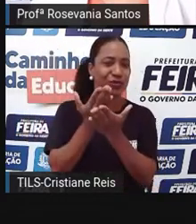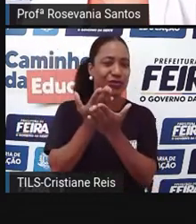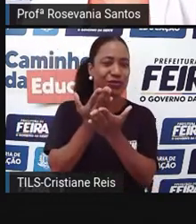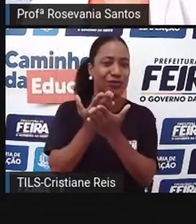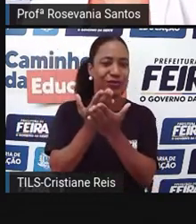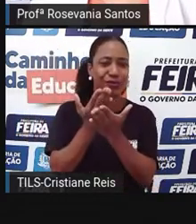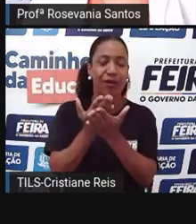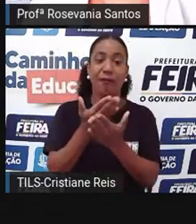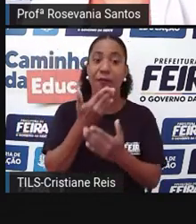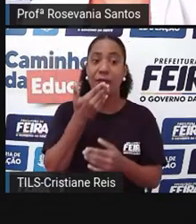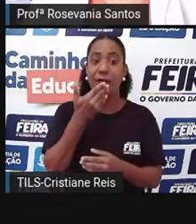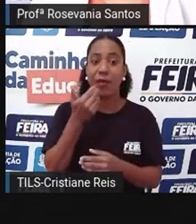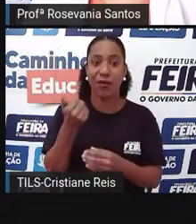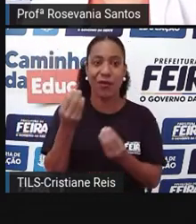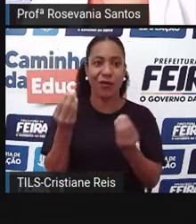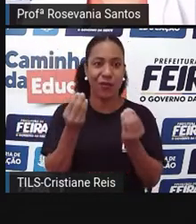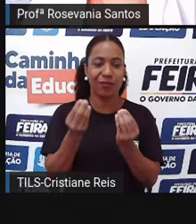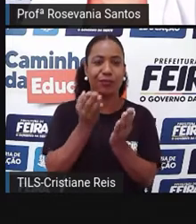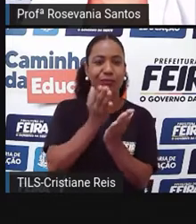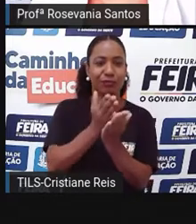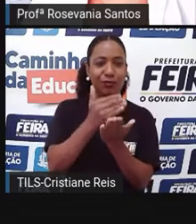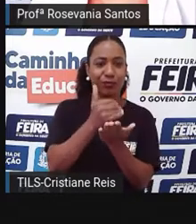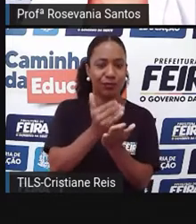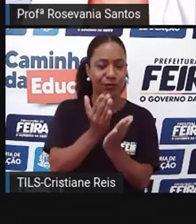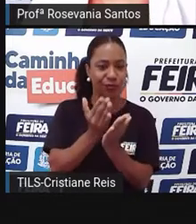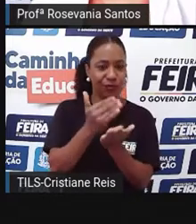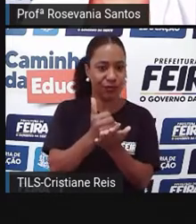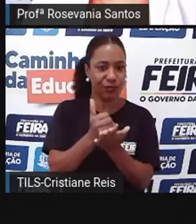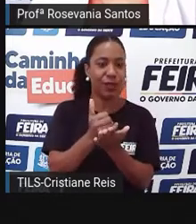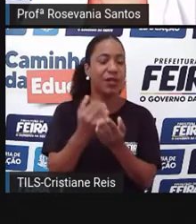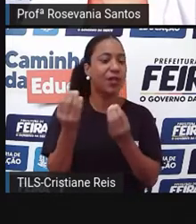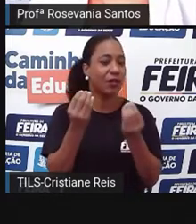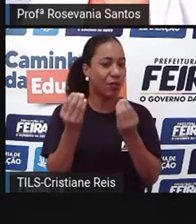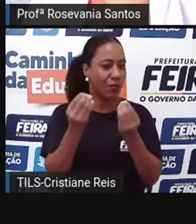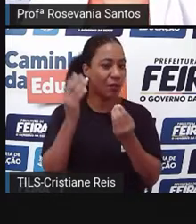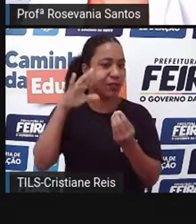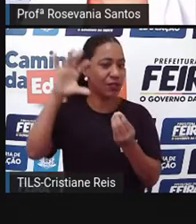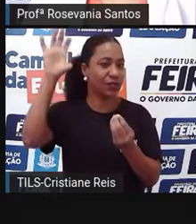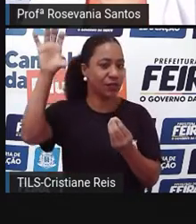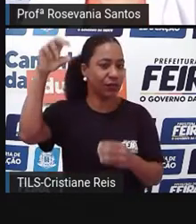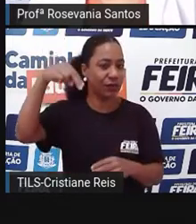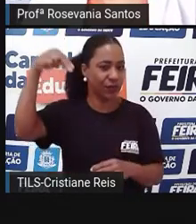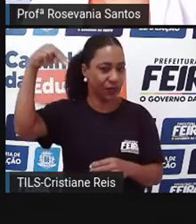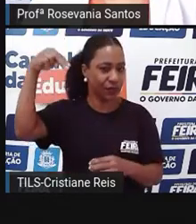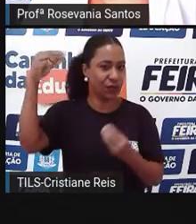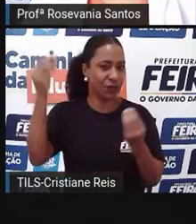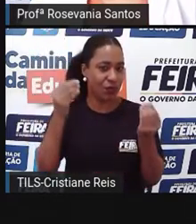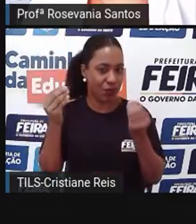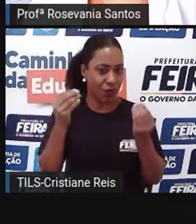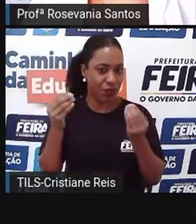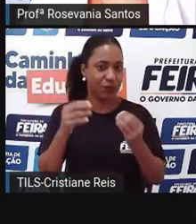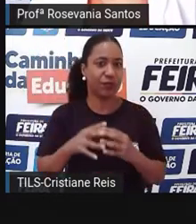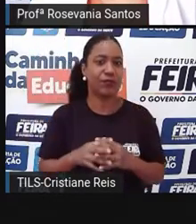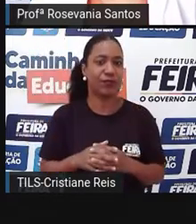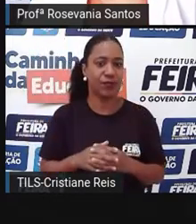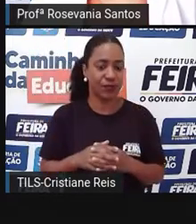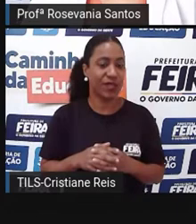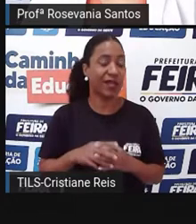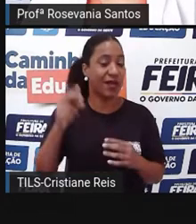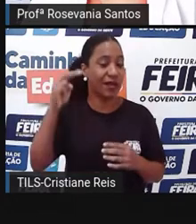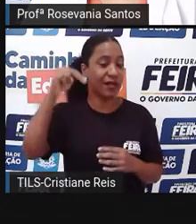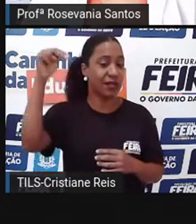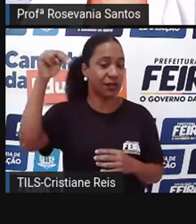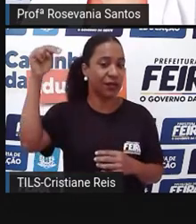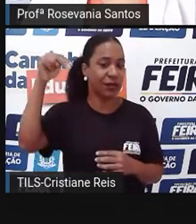tem uma subdivisão dentro dessa região nordeste. Então, a região nordeste pode ser dividida em quatro